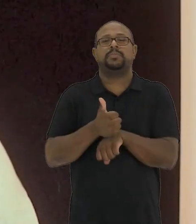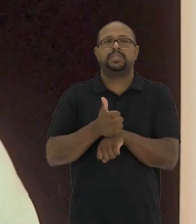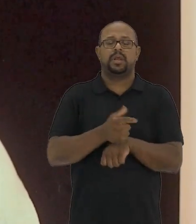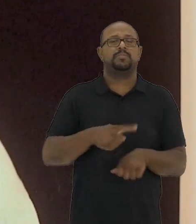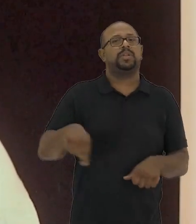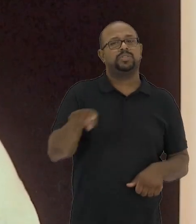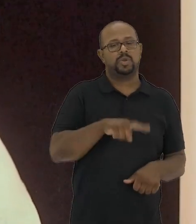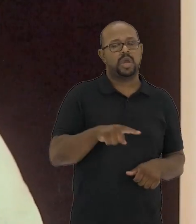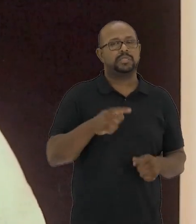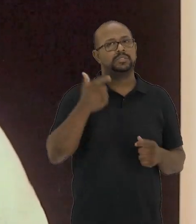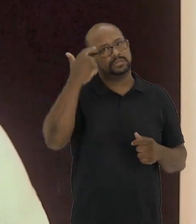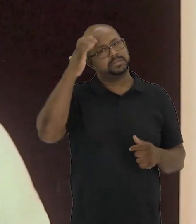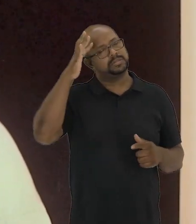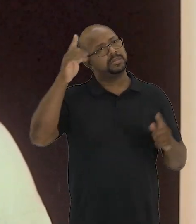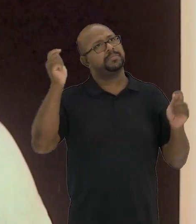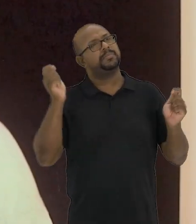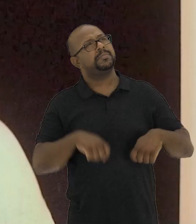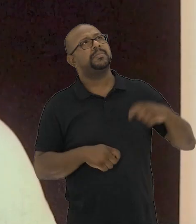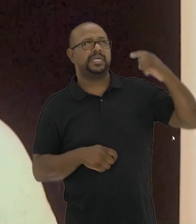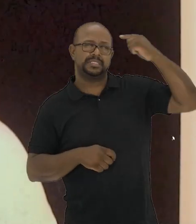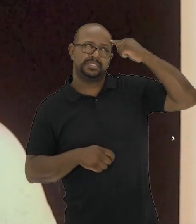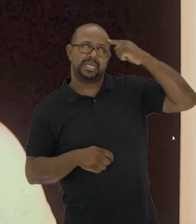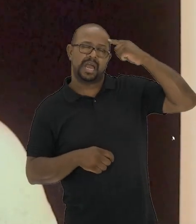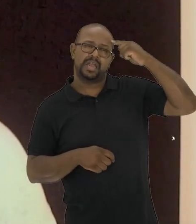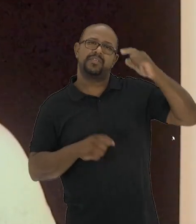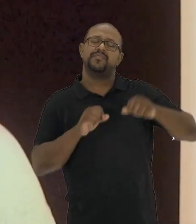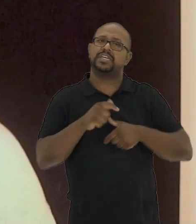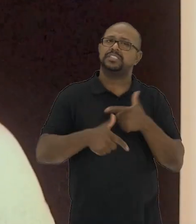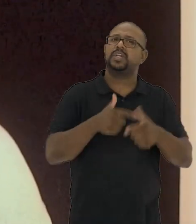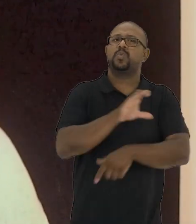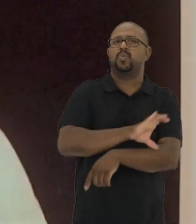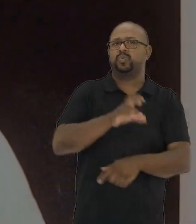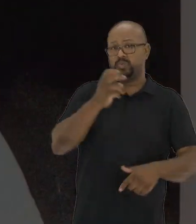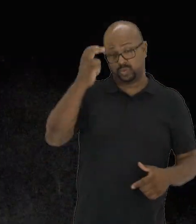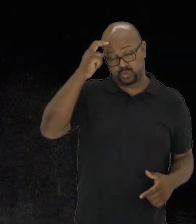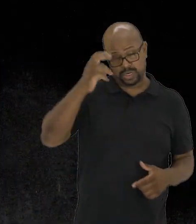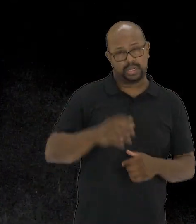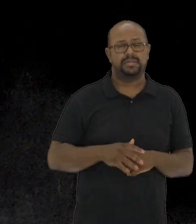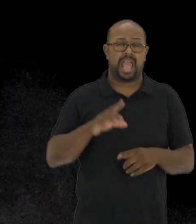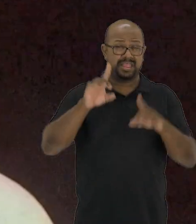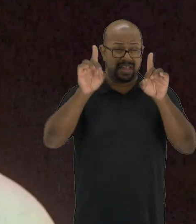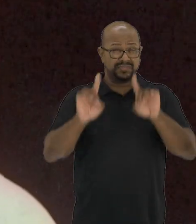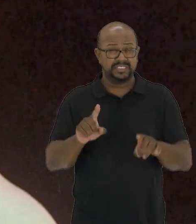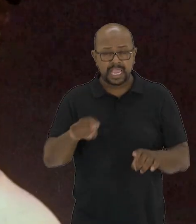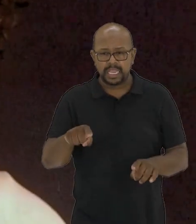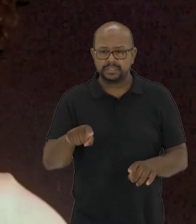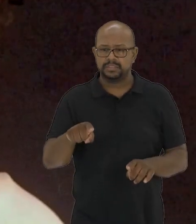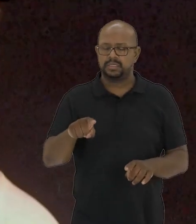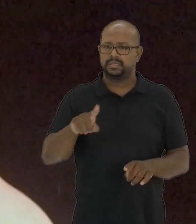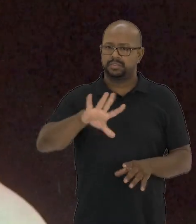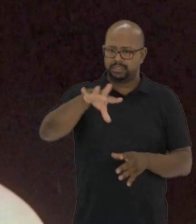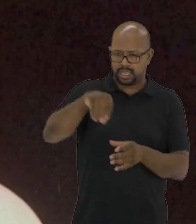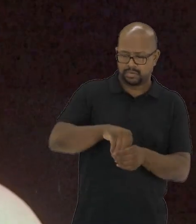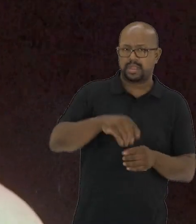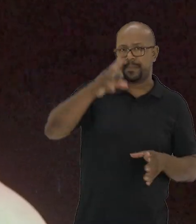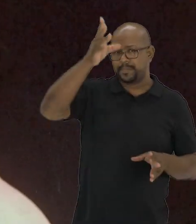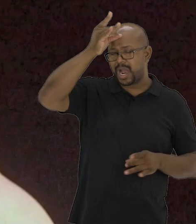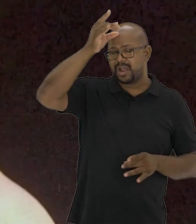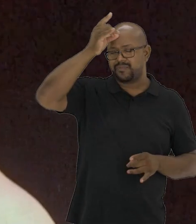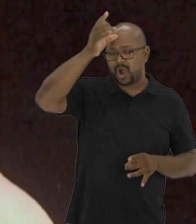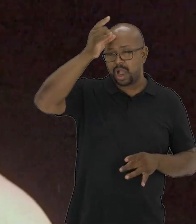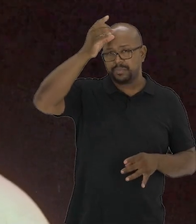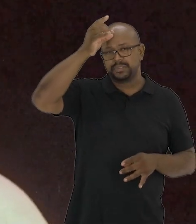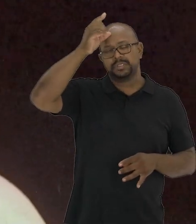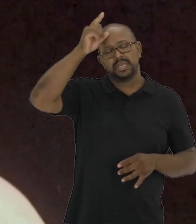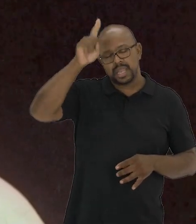fundamentais para as nossas formas de pensar e fazer cultura. A deficiência em estado de